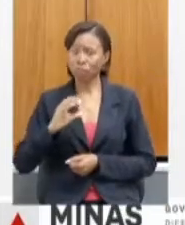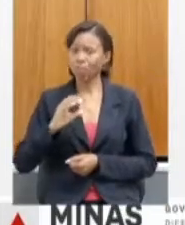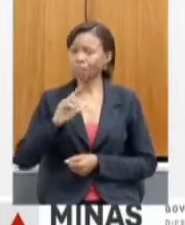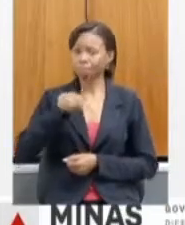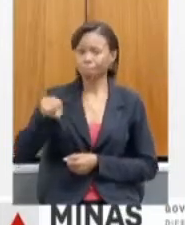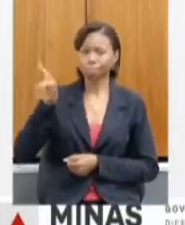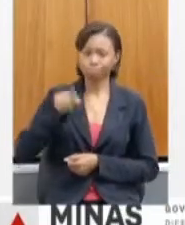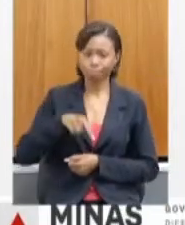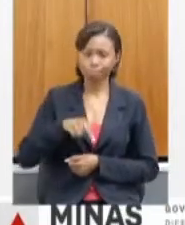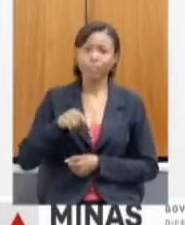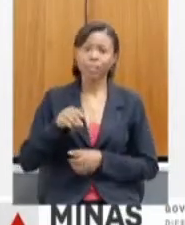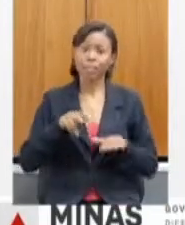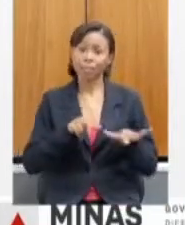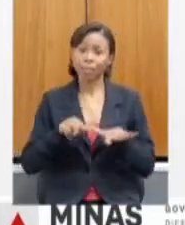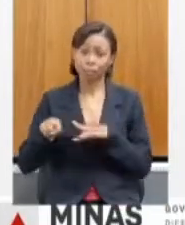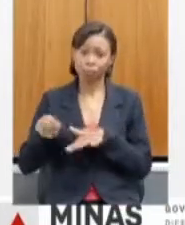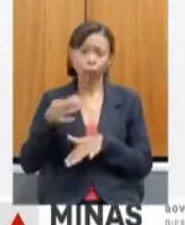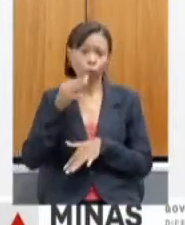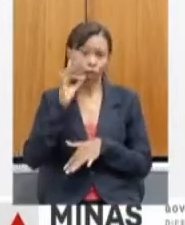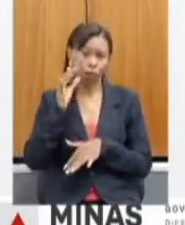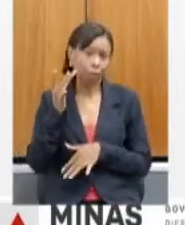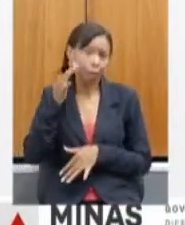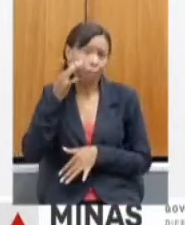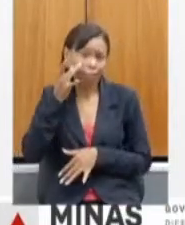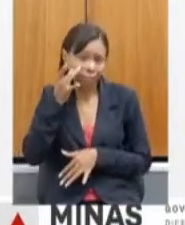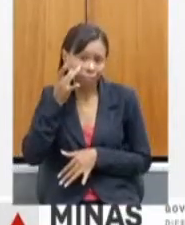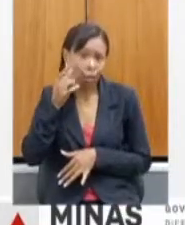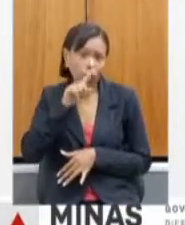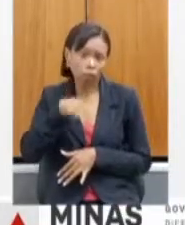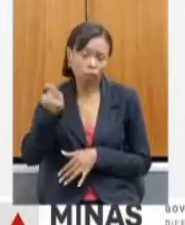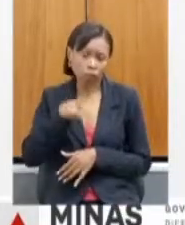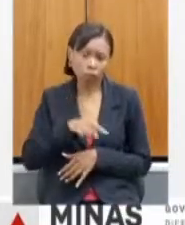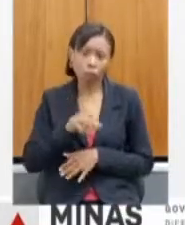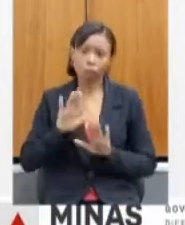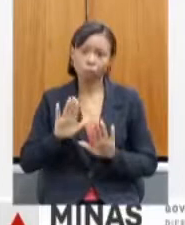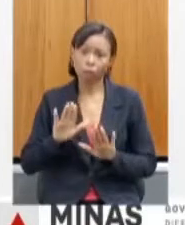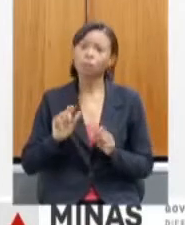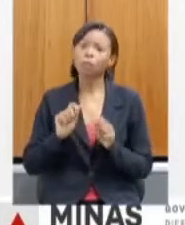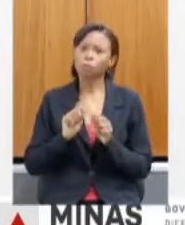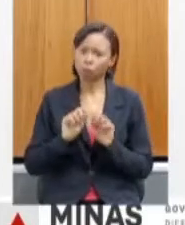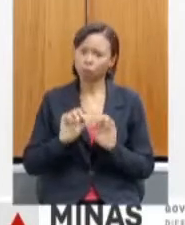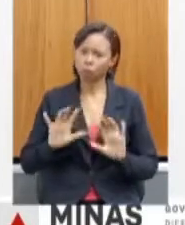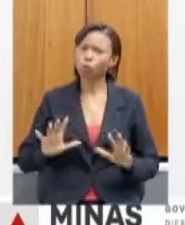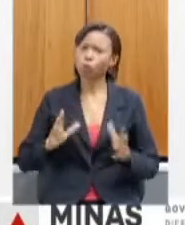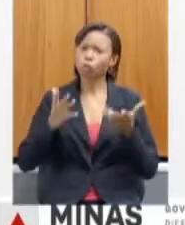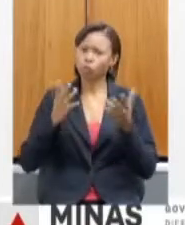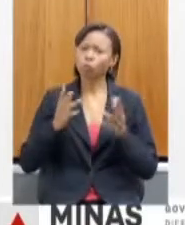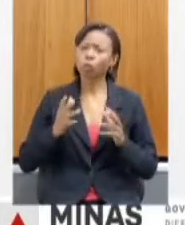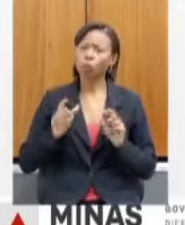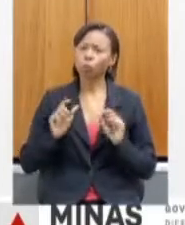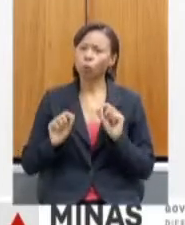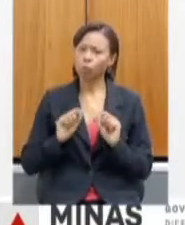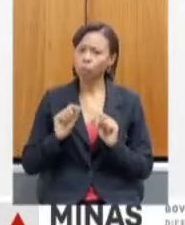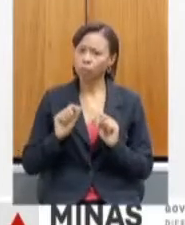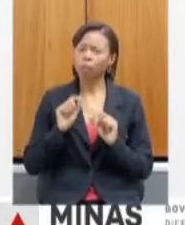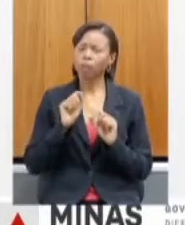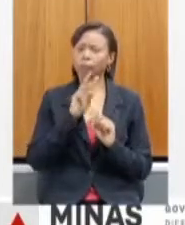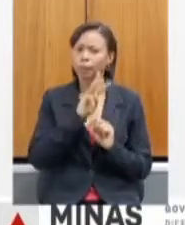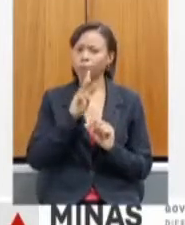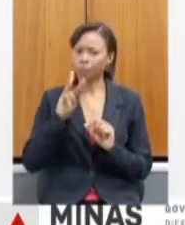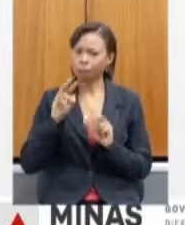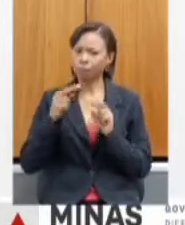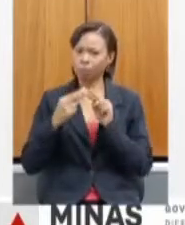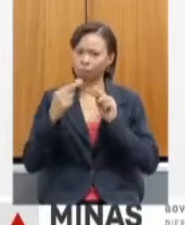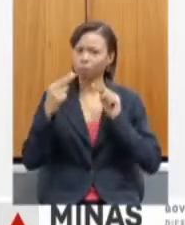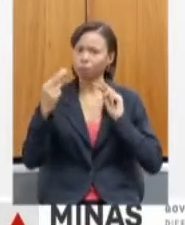presencial, mas continuamos, fizemos esse evento digital e teve uma, conseguiu